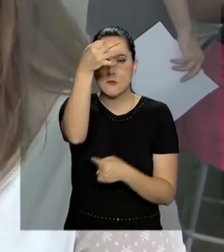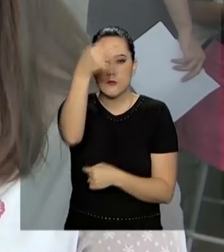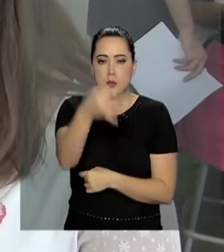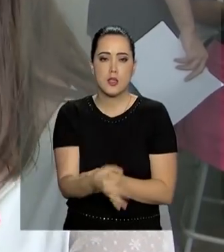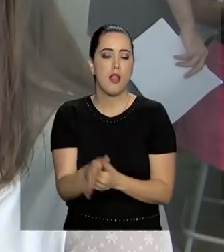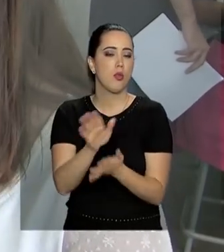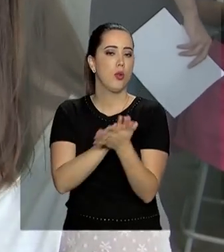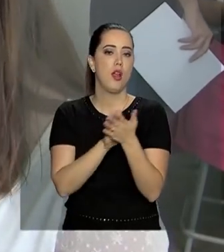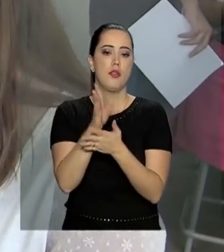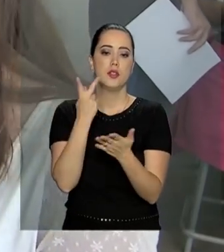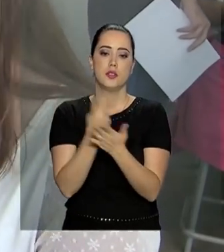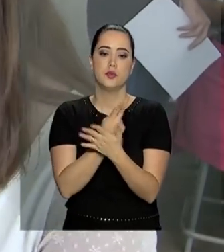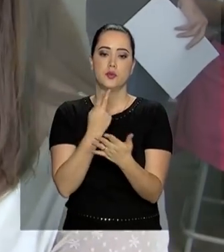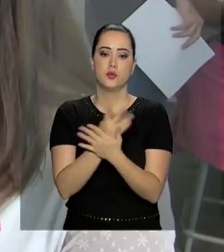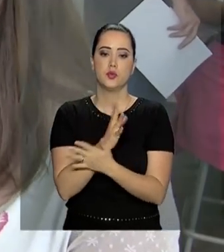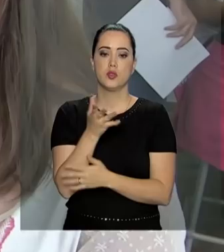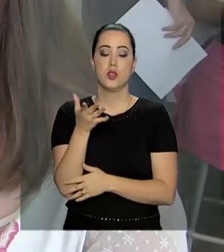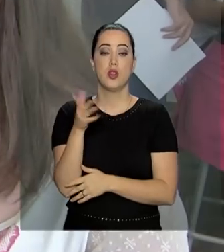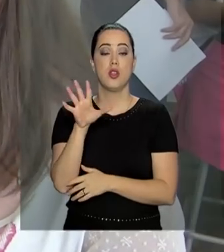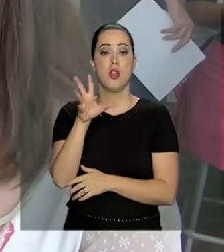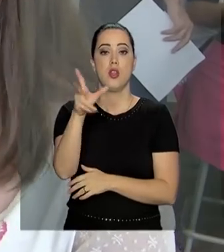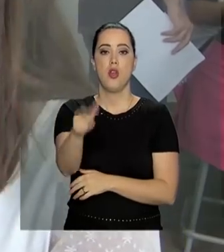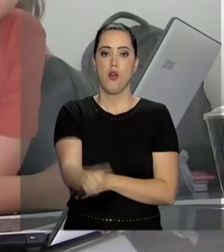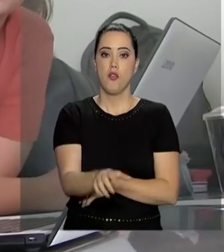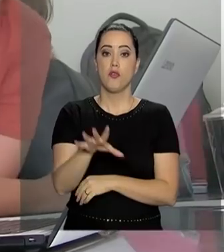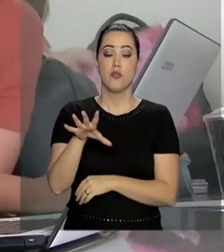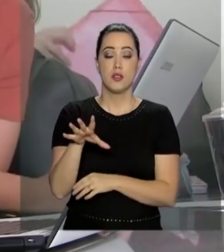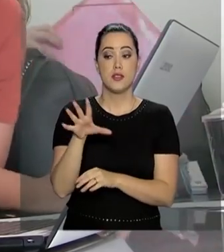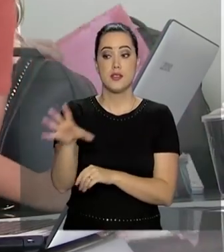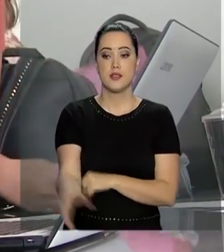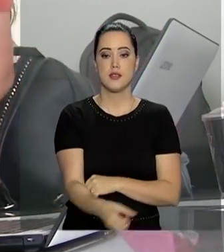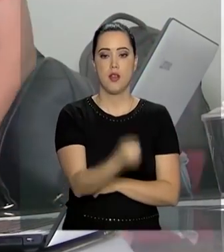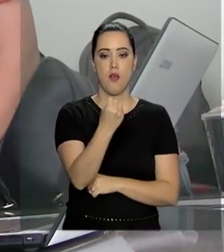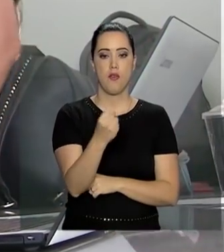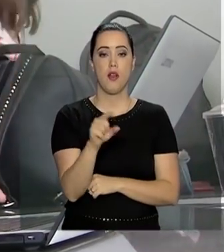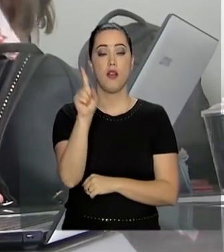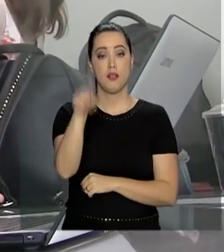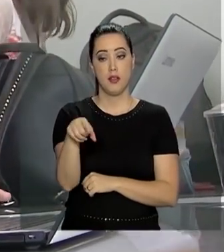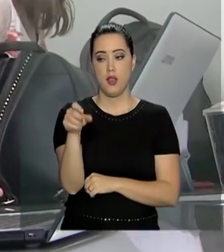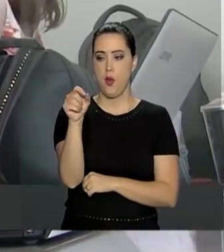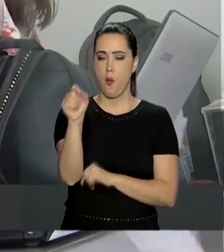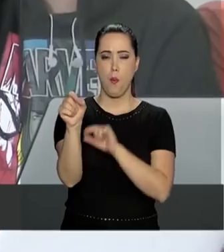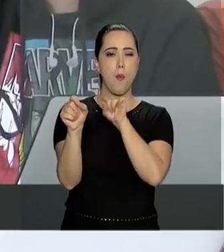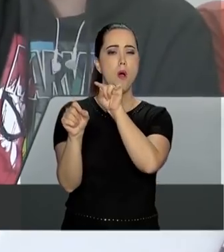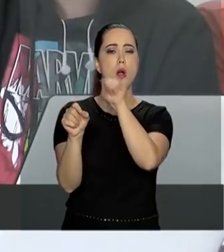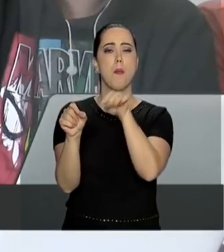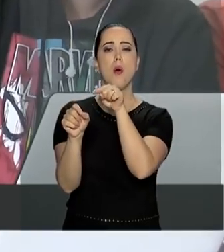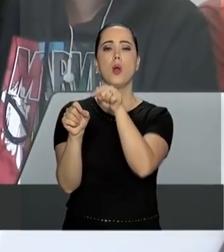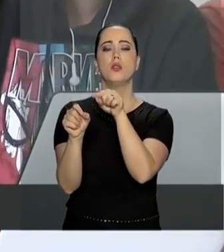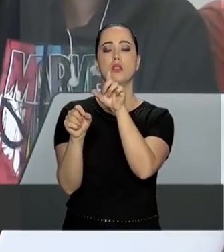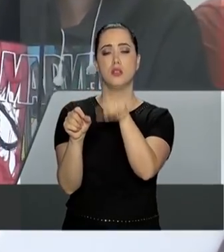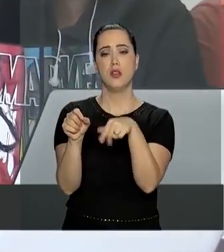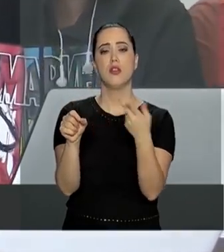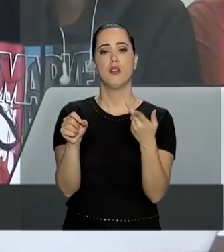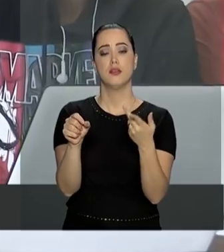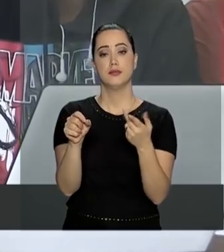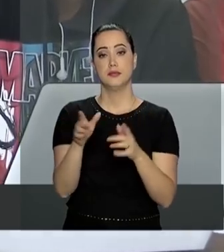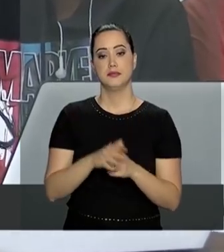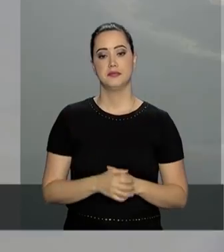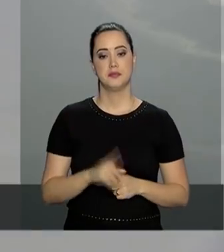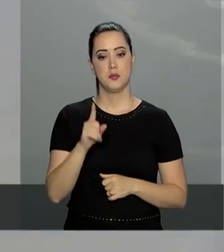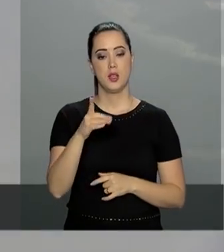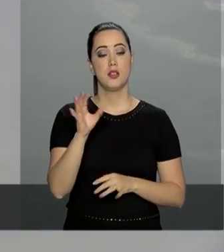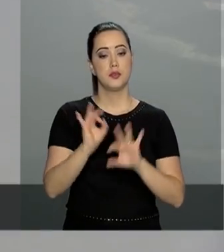um erro e no final resgatar a vítima que é uma bolinha. Esses estudantes estão se preparando para a Olimpíada Brasileira de